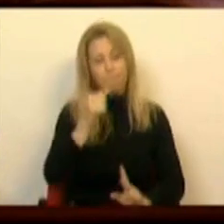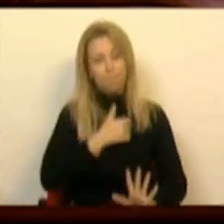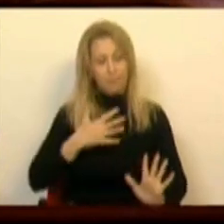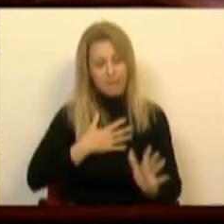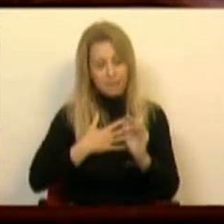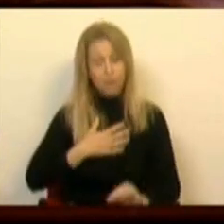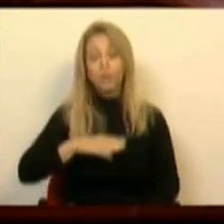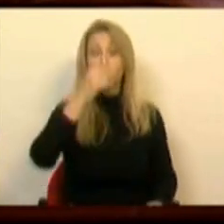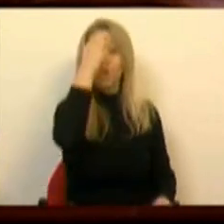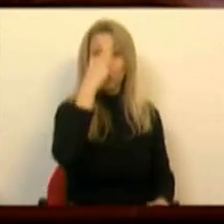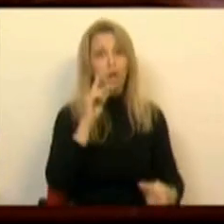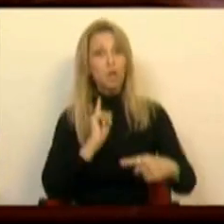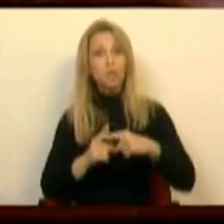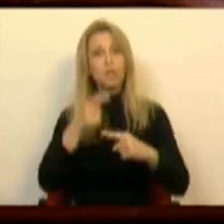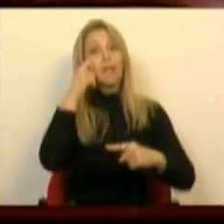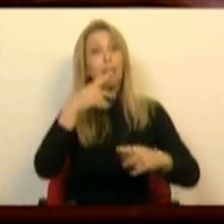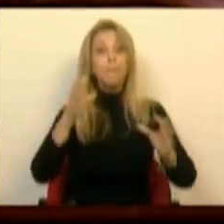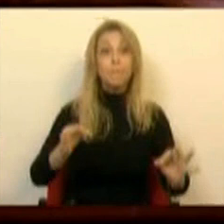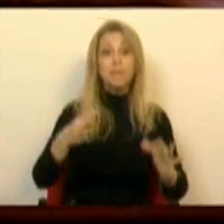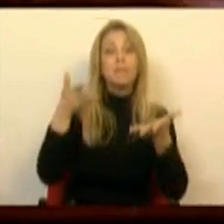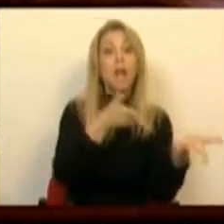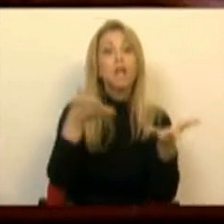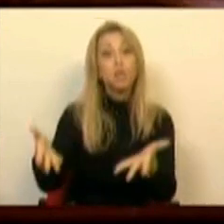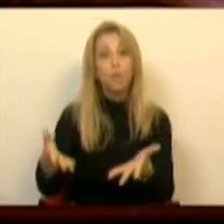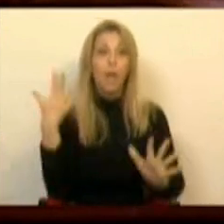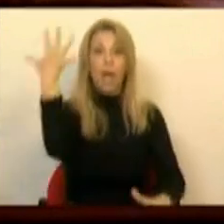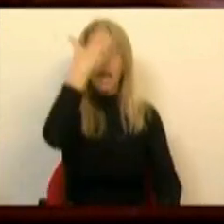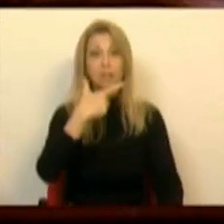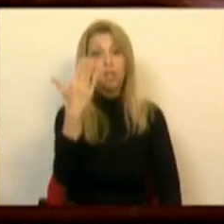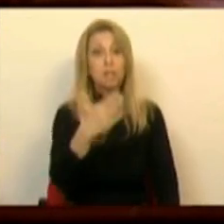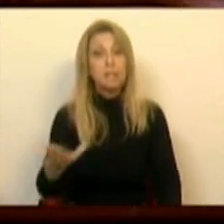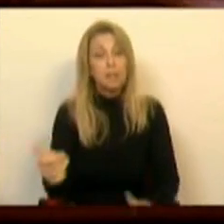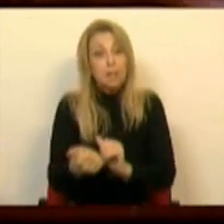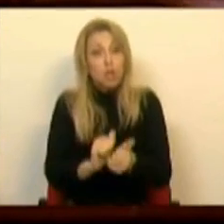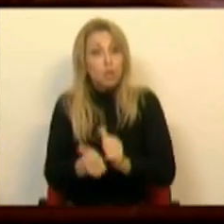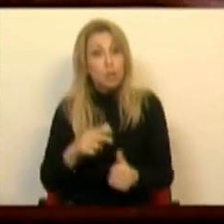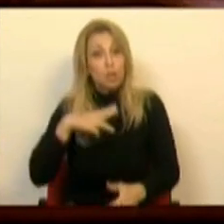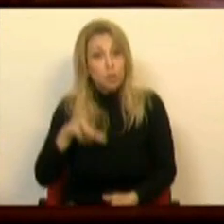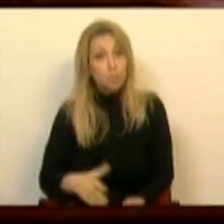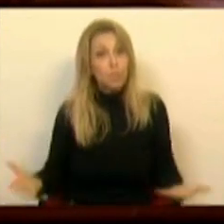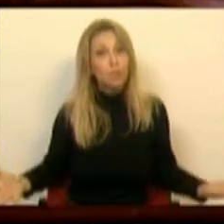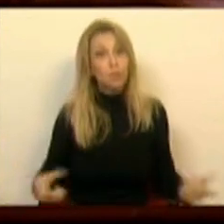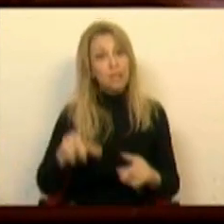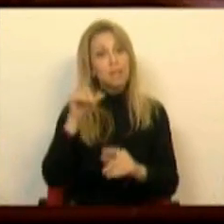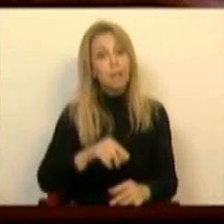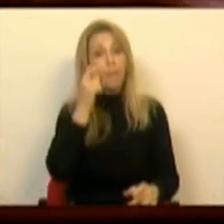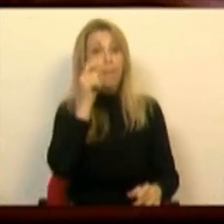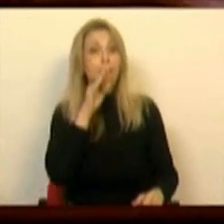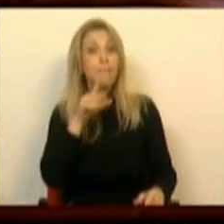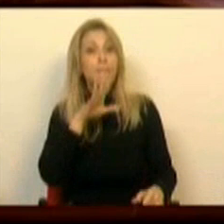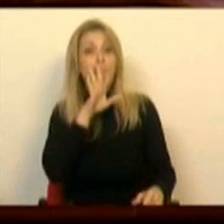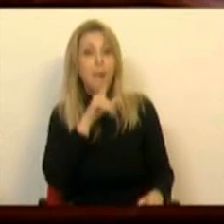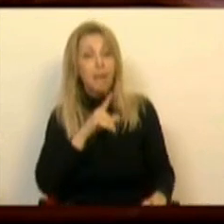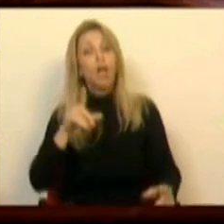sucesso e aqueles que precisam de ajuda, os artistas, os cientistas, os desportistas portugueses e lusodescendentes, que